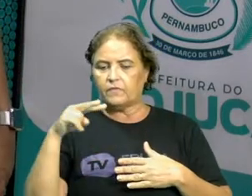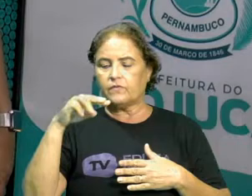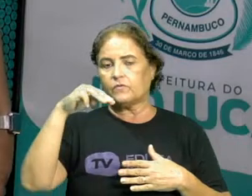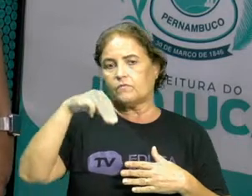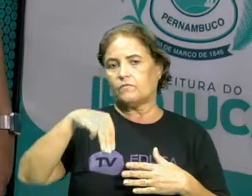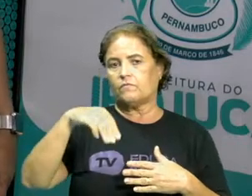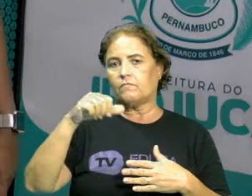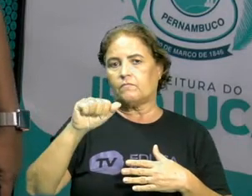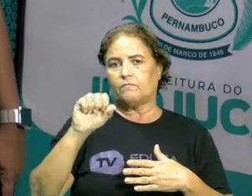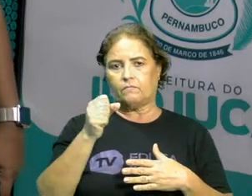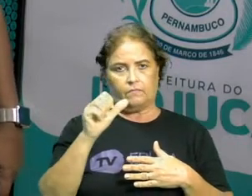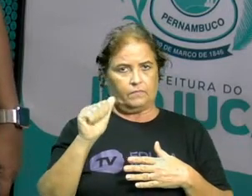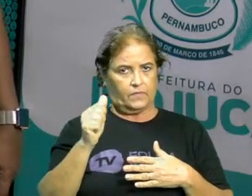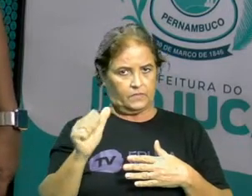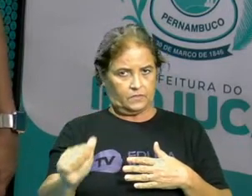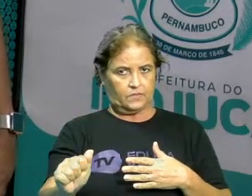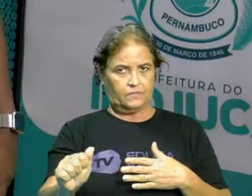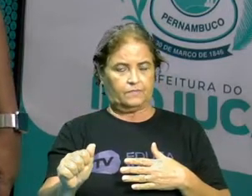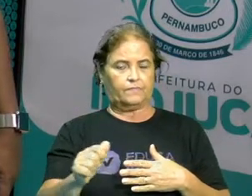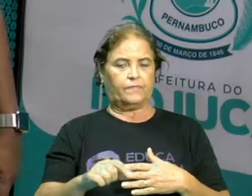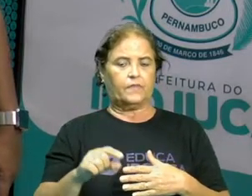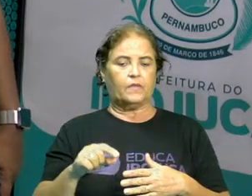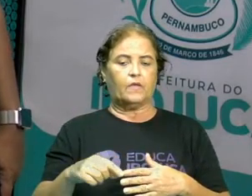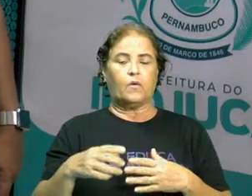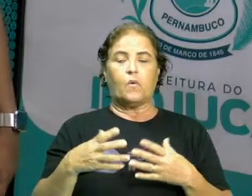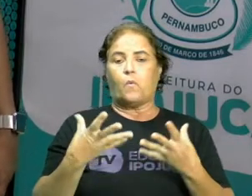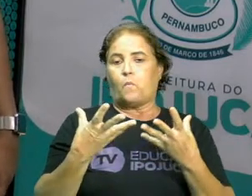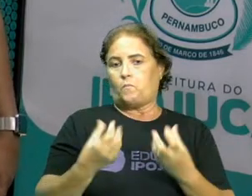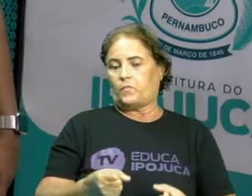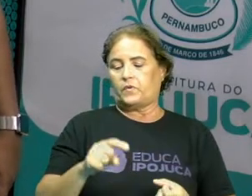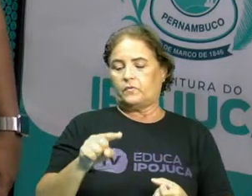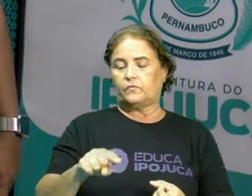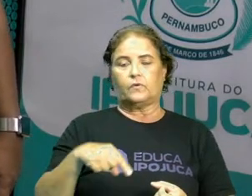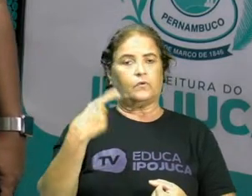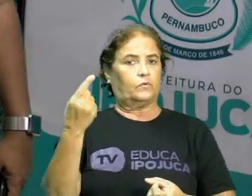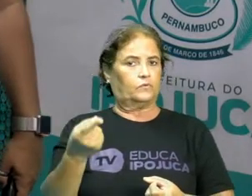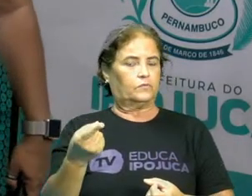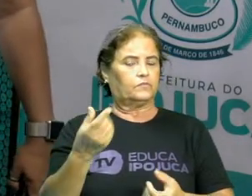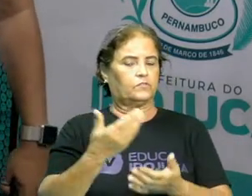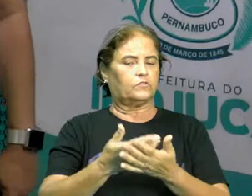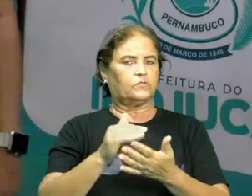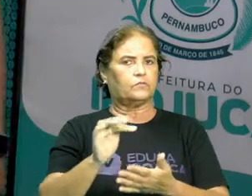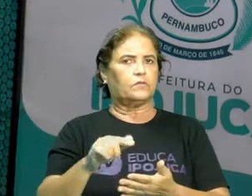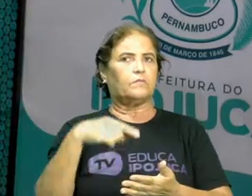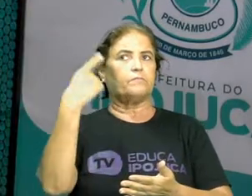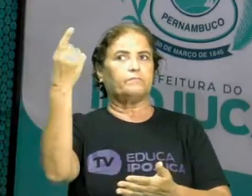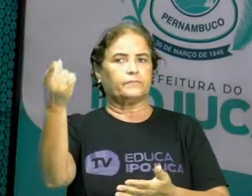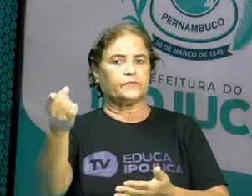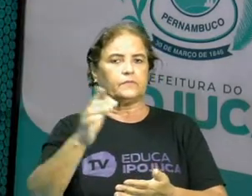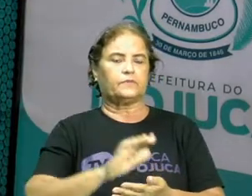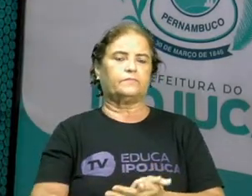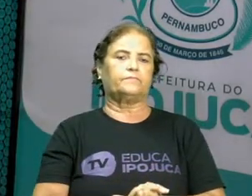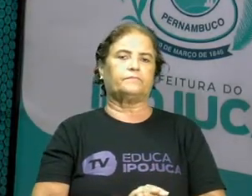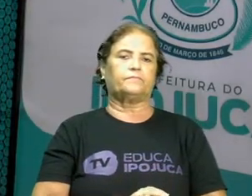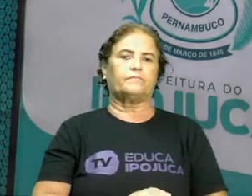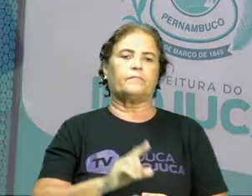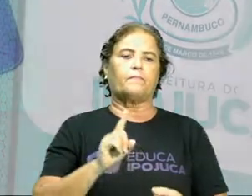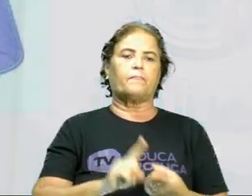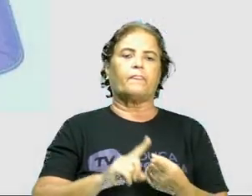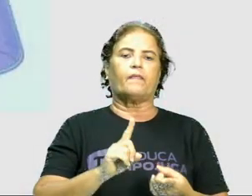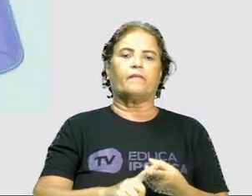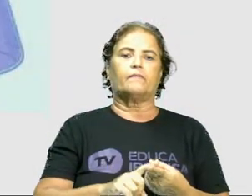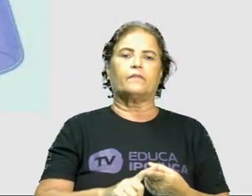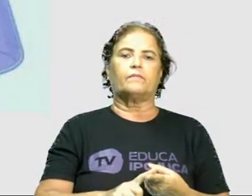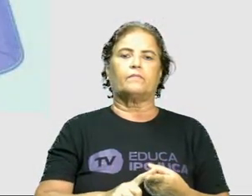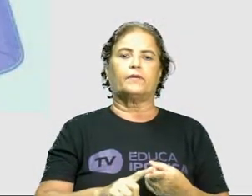Peso é uma outra coisa que a gente vai estudar lá na frente. Outra coisa que eu consigo ver também é a